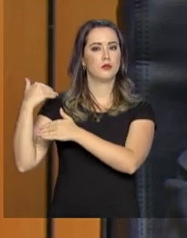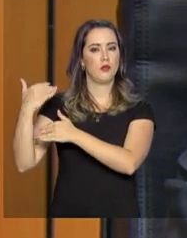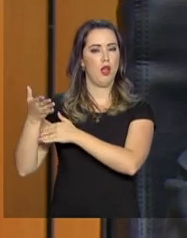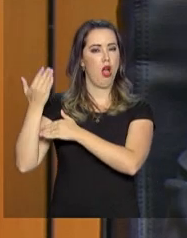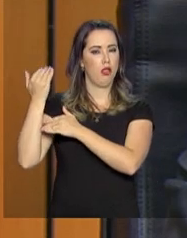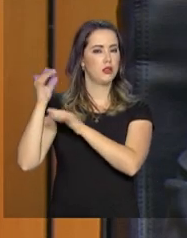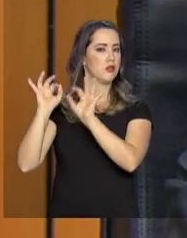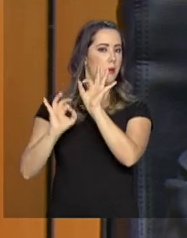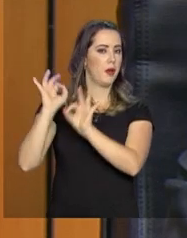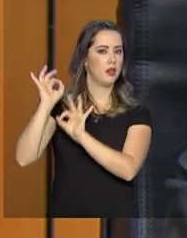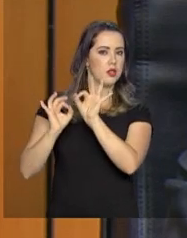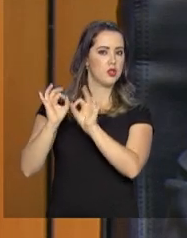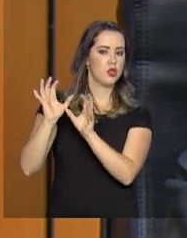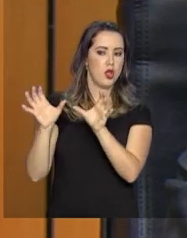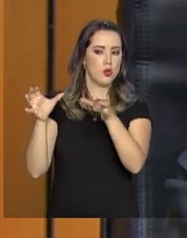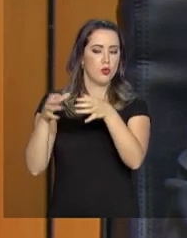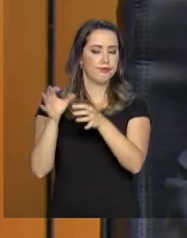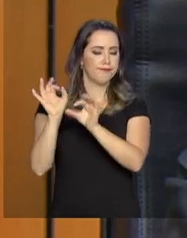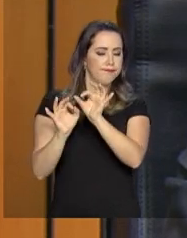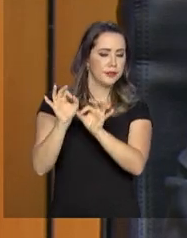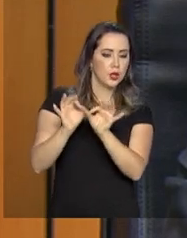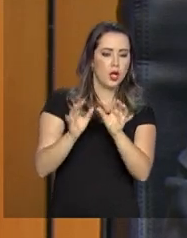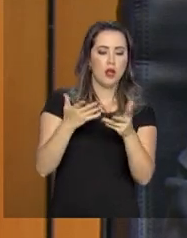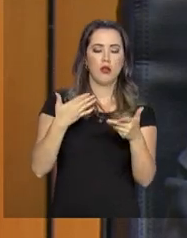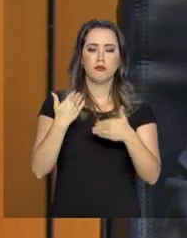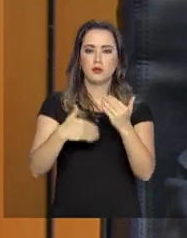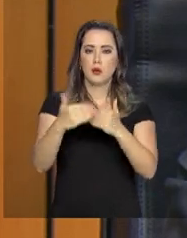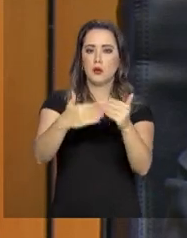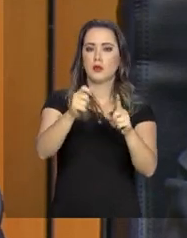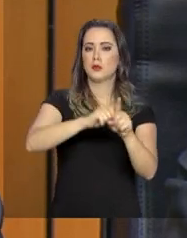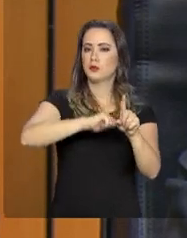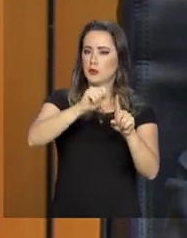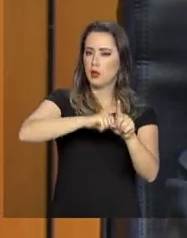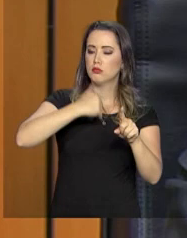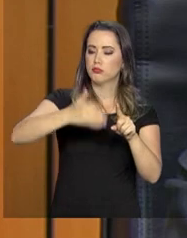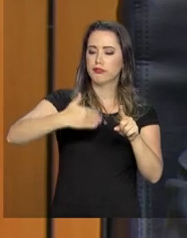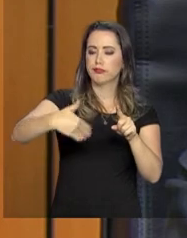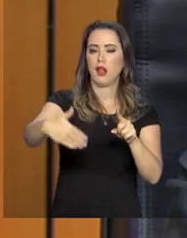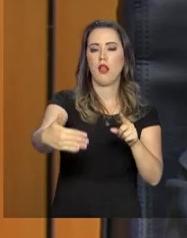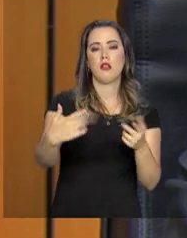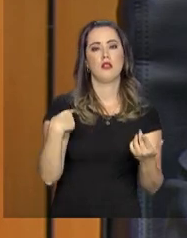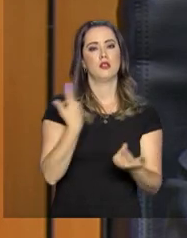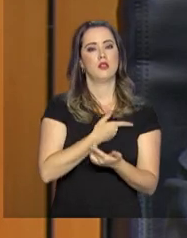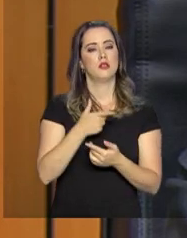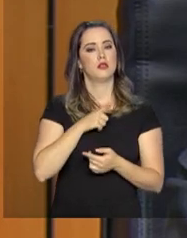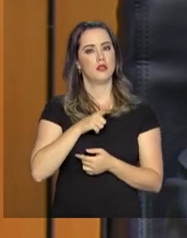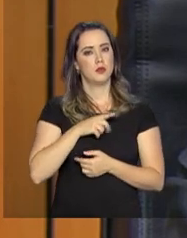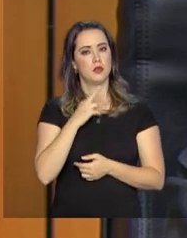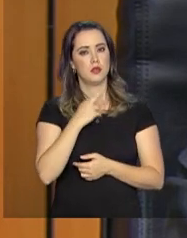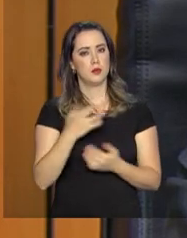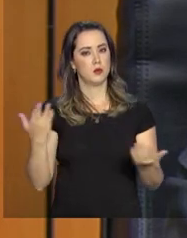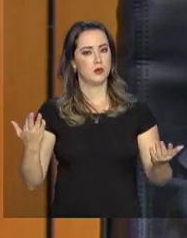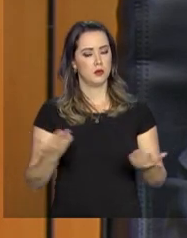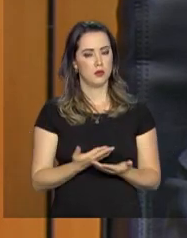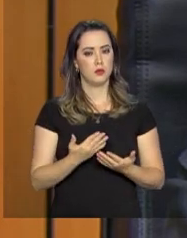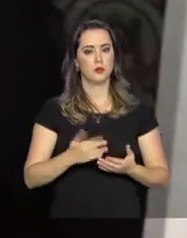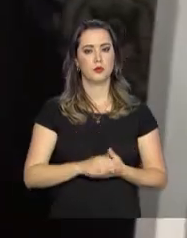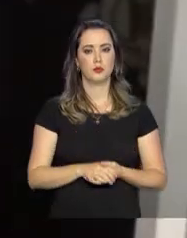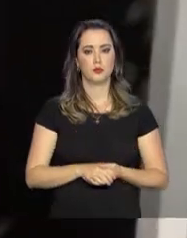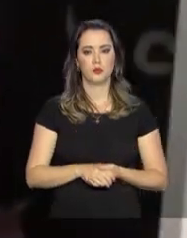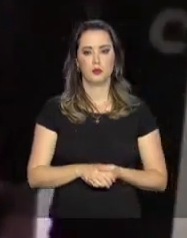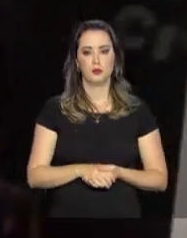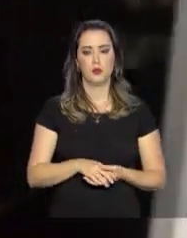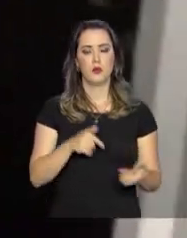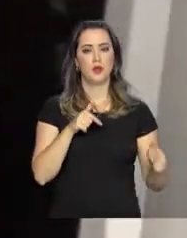planejado, ele foi organizado, meses a fio, para que nós pudéssemos ter os resultados que nós estamos obtendo até aqui.